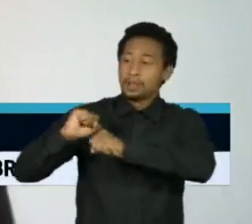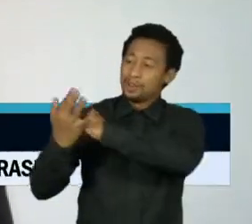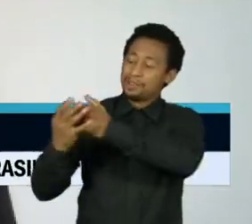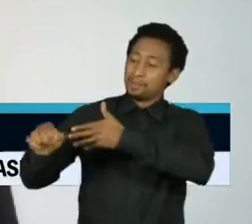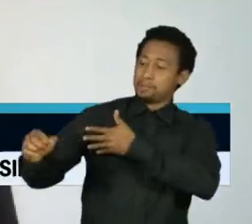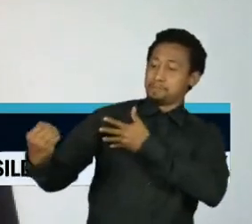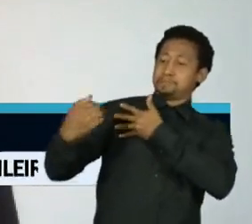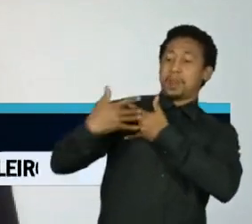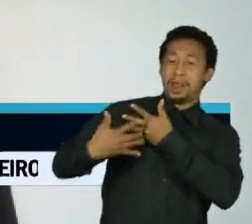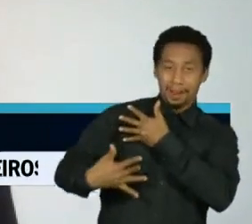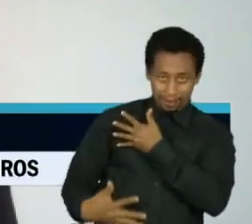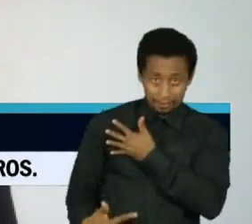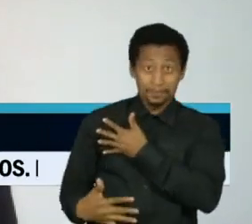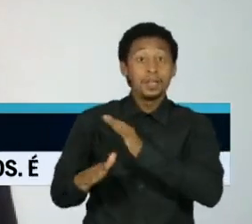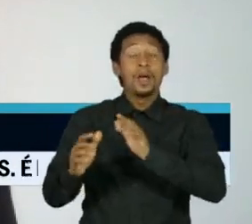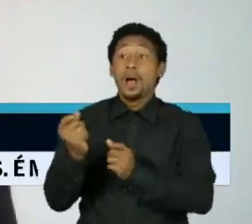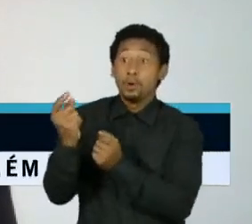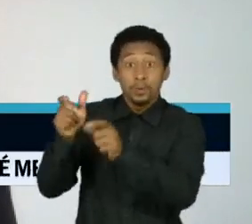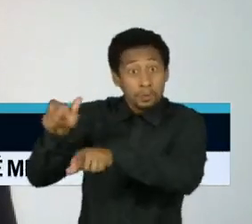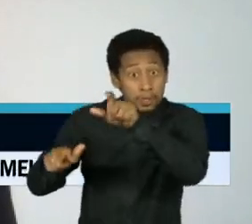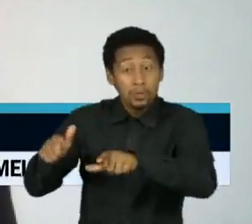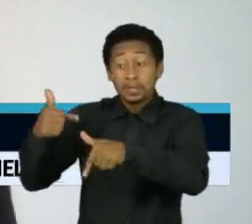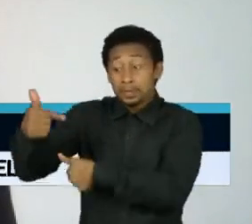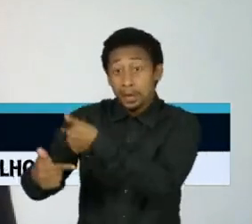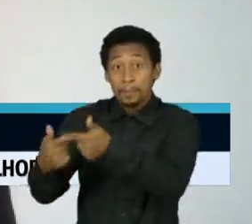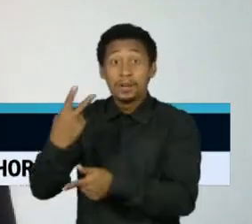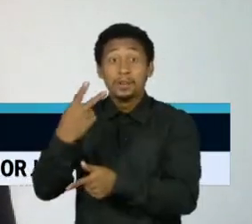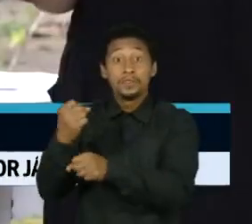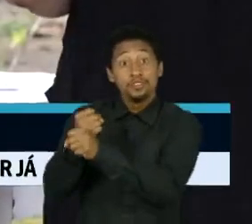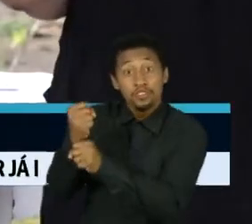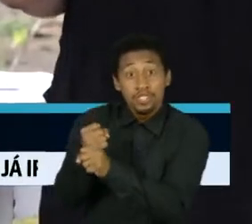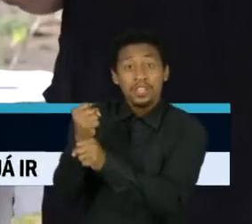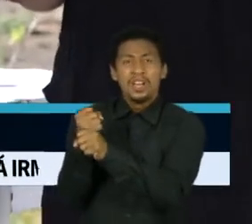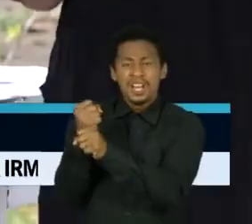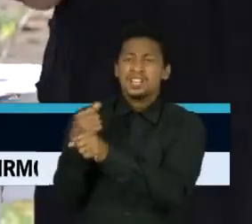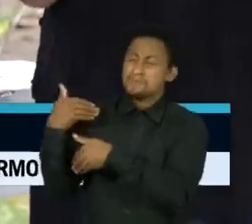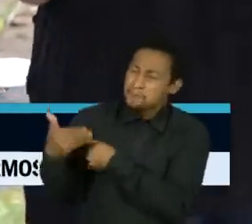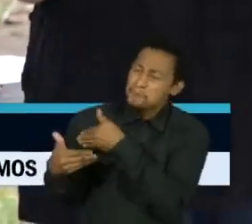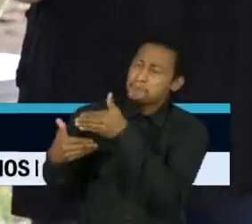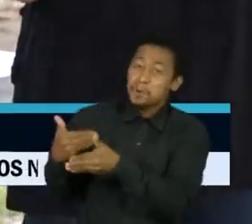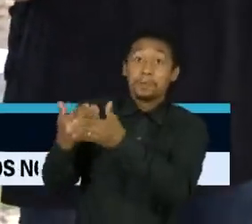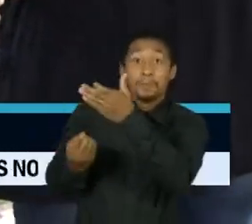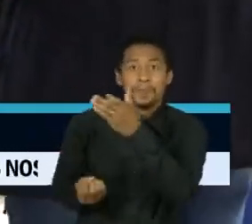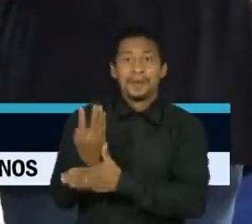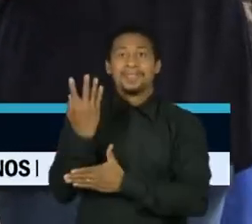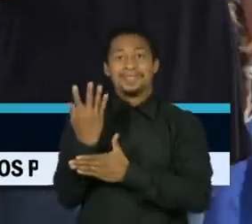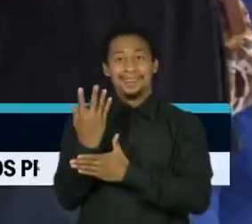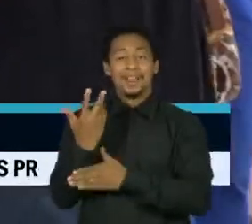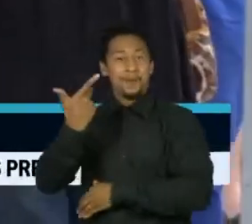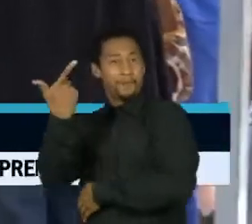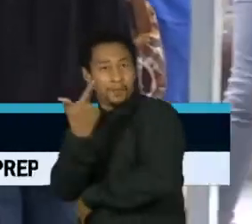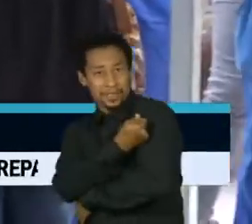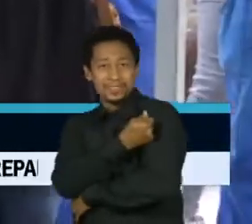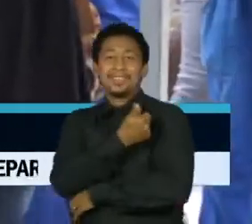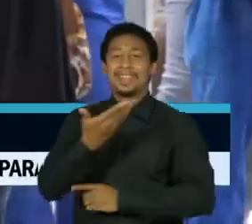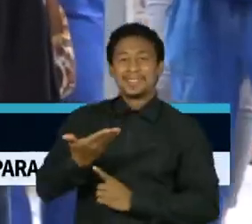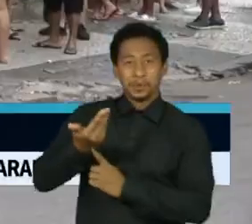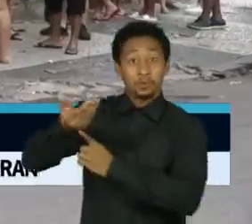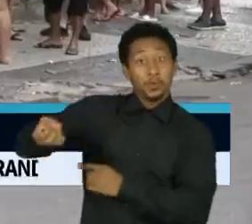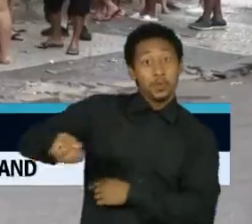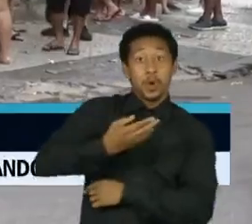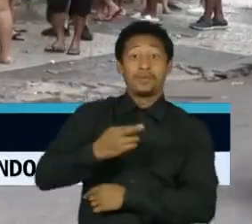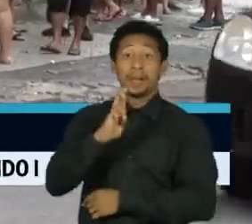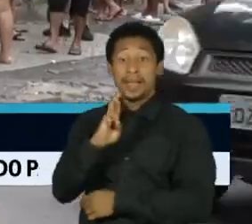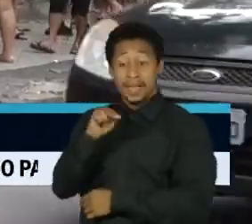dela para fazer uma vacina baseada em RNA, isso era quase que abstrato para a